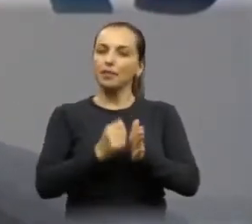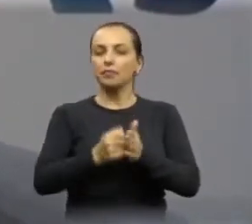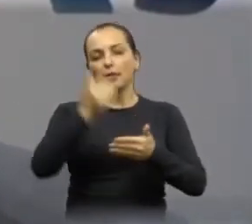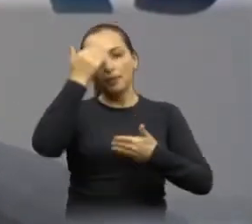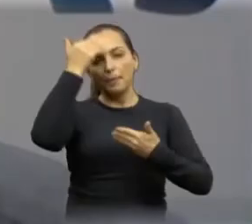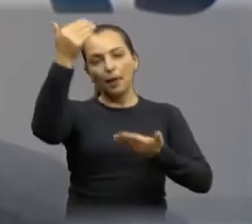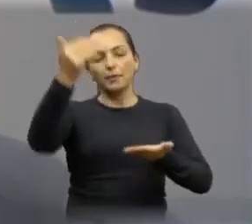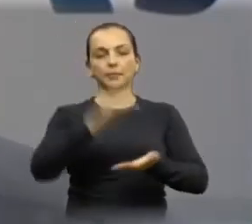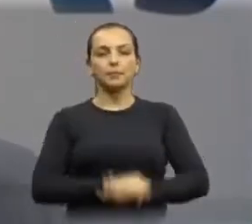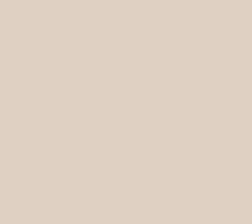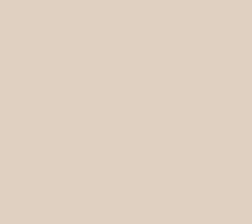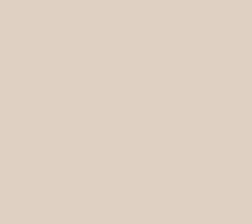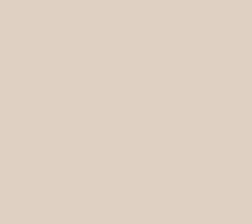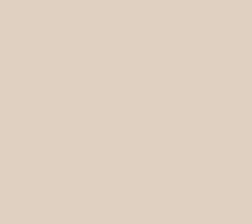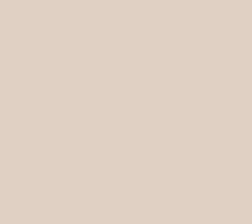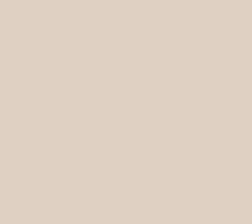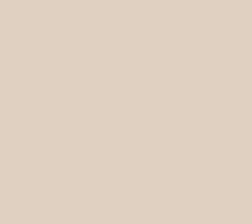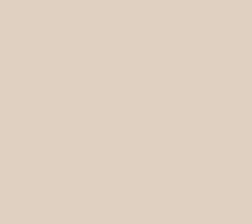Muito obrigado a todos.